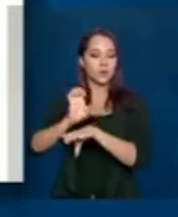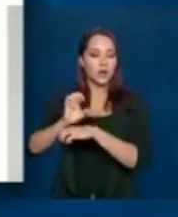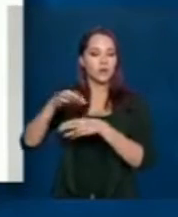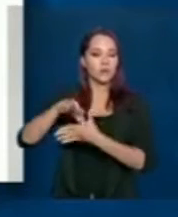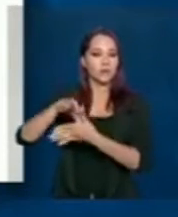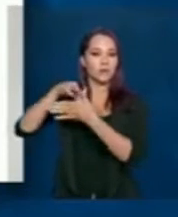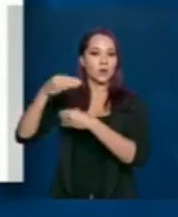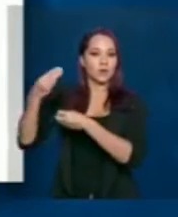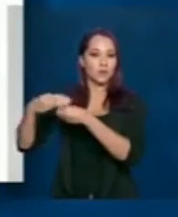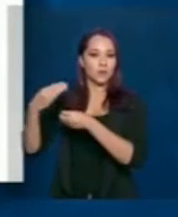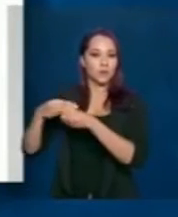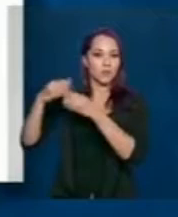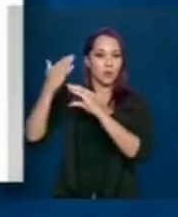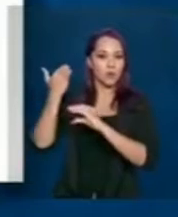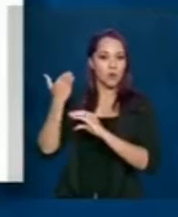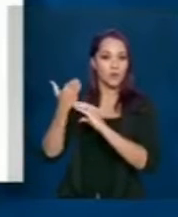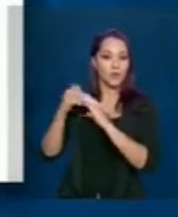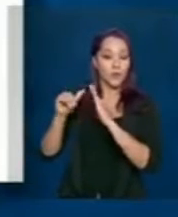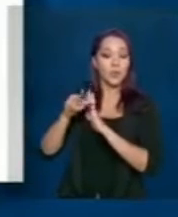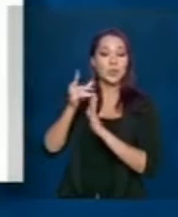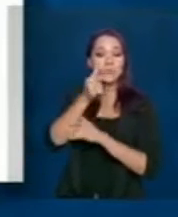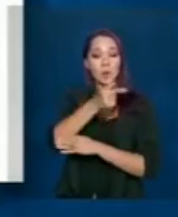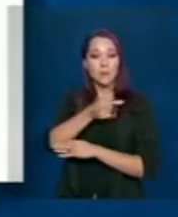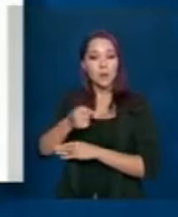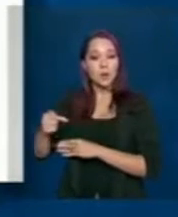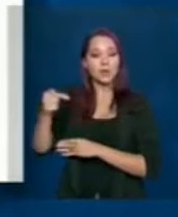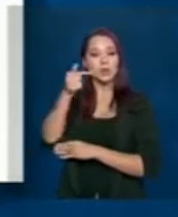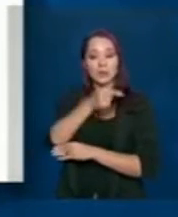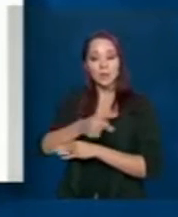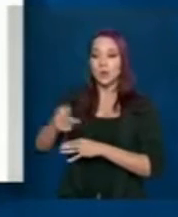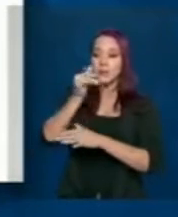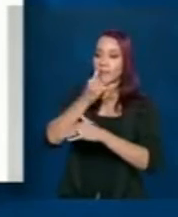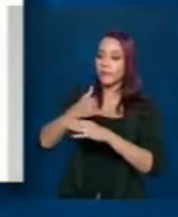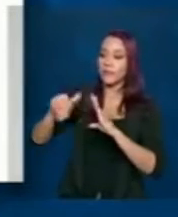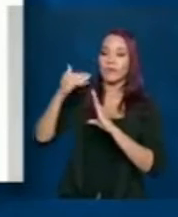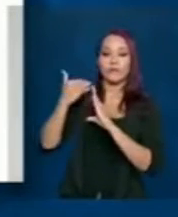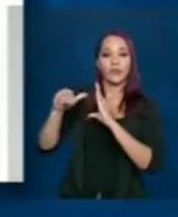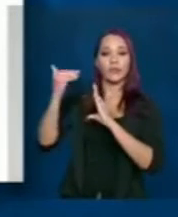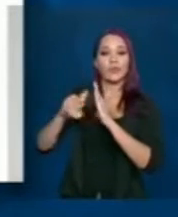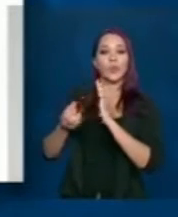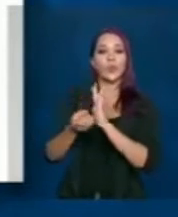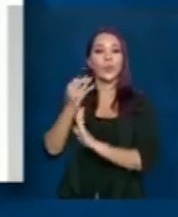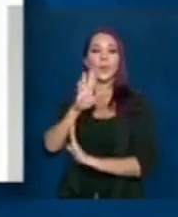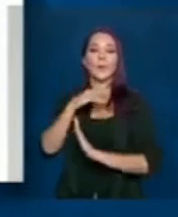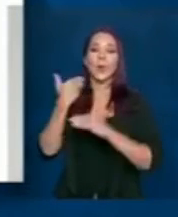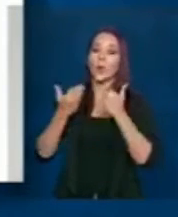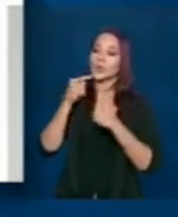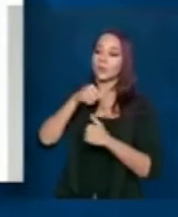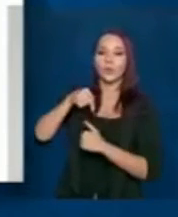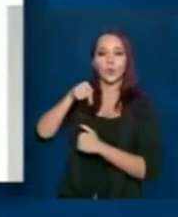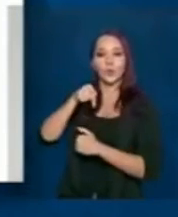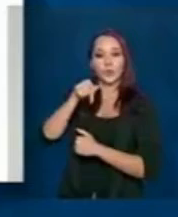Conselho dos Municípios, o envio semanal das informações dos óbitos para o nível federal.